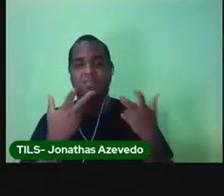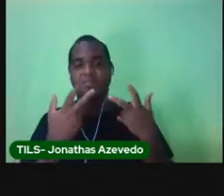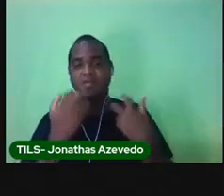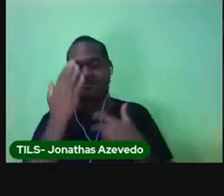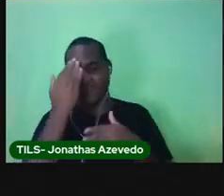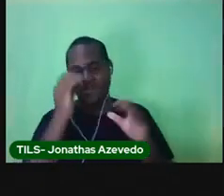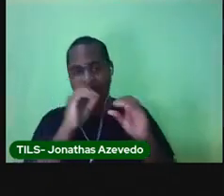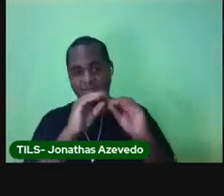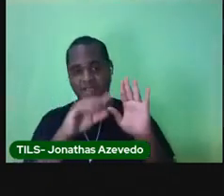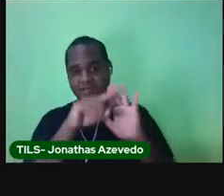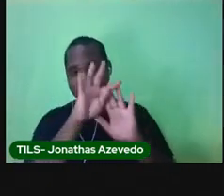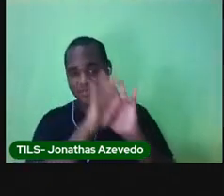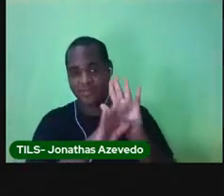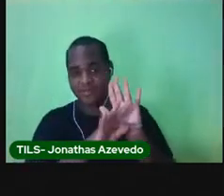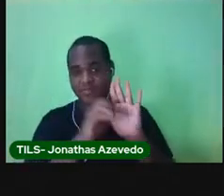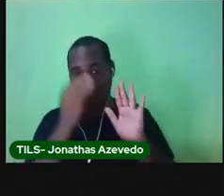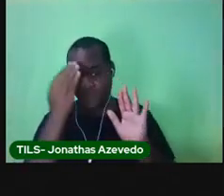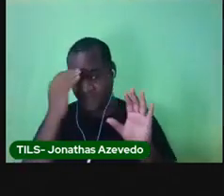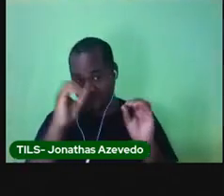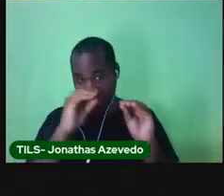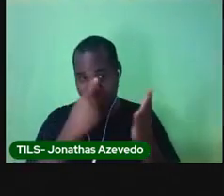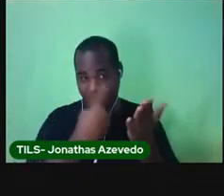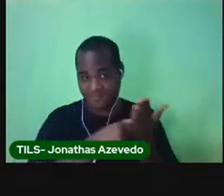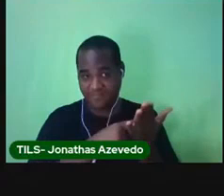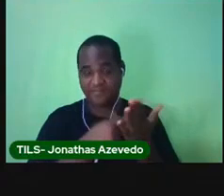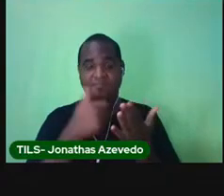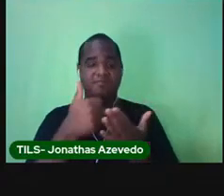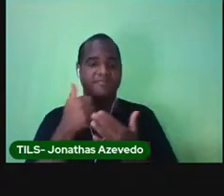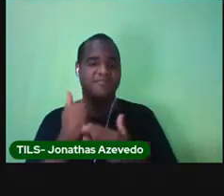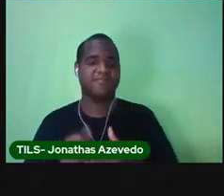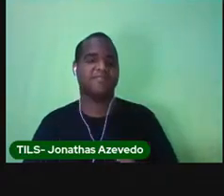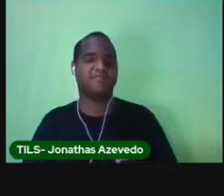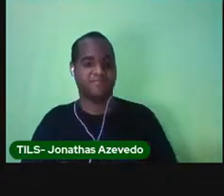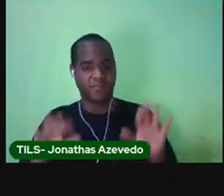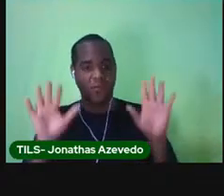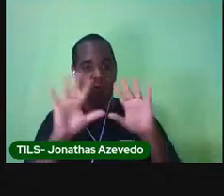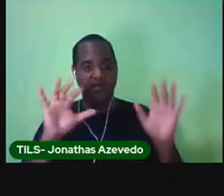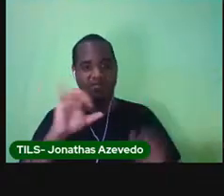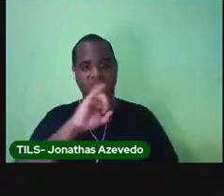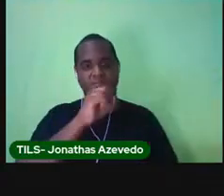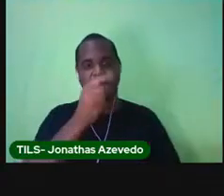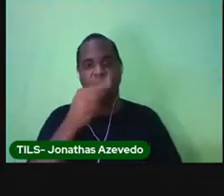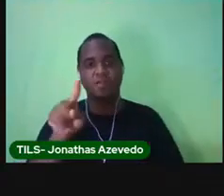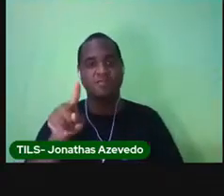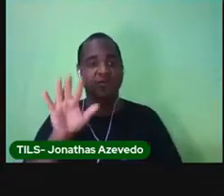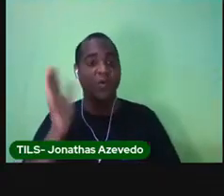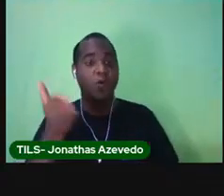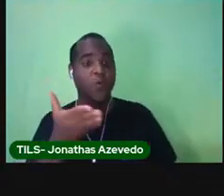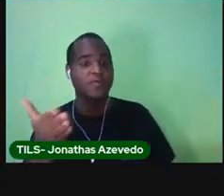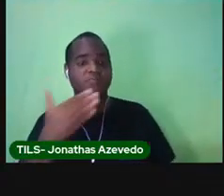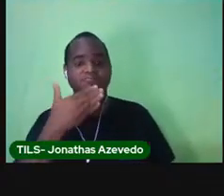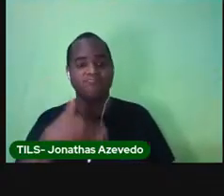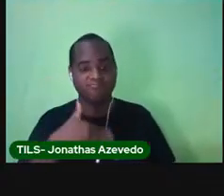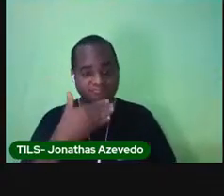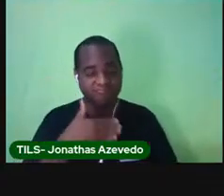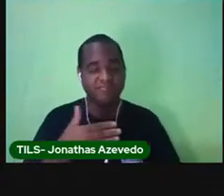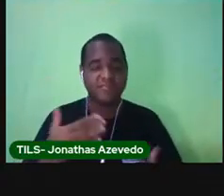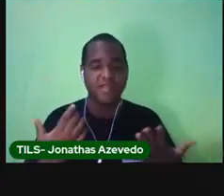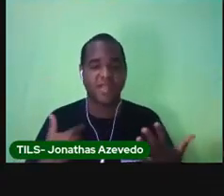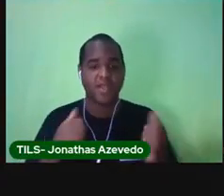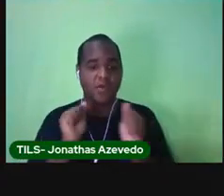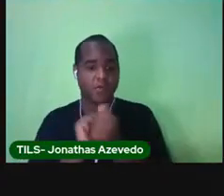texto. Combinado? Vamos lá. Oi, João. Hoje à tarde, eu,